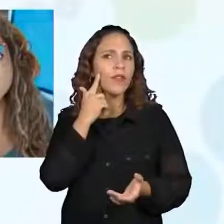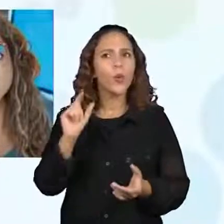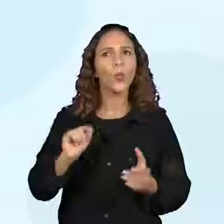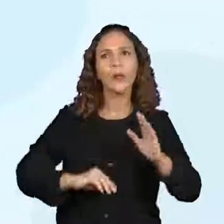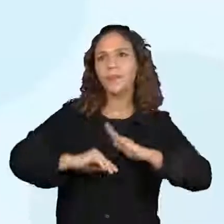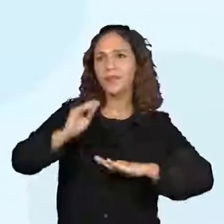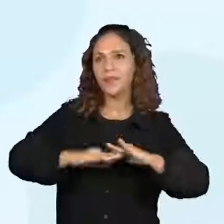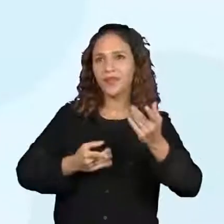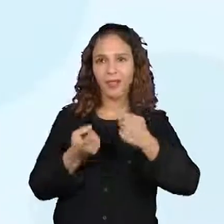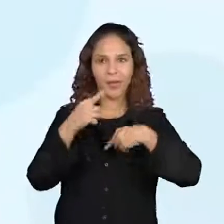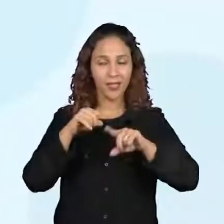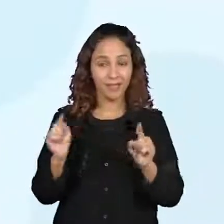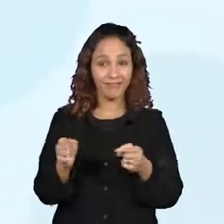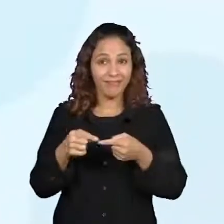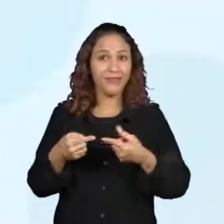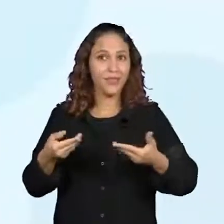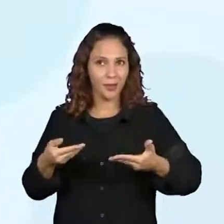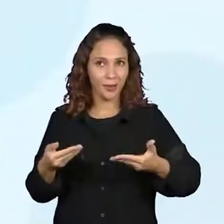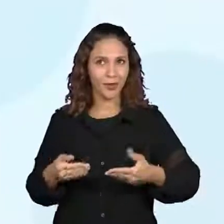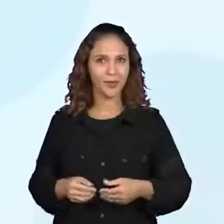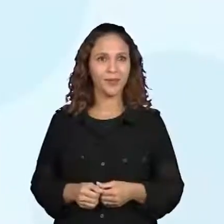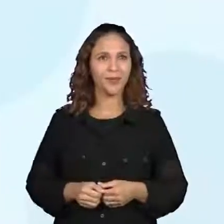habilidade de hoje? Vamos sim.